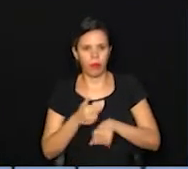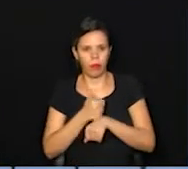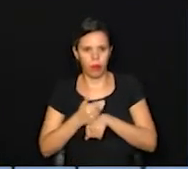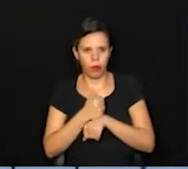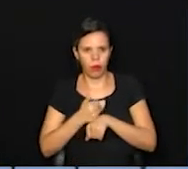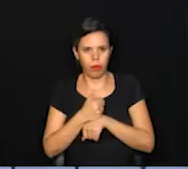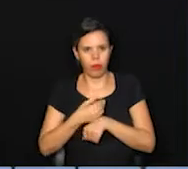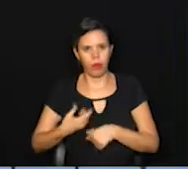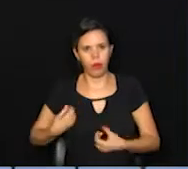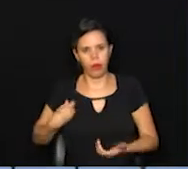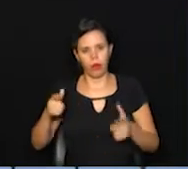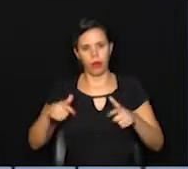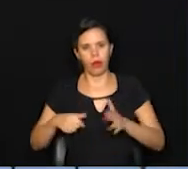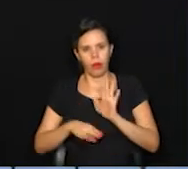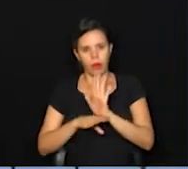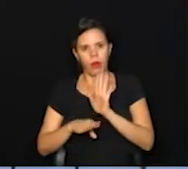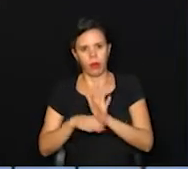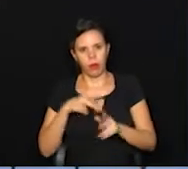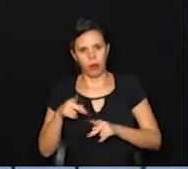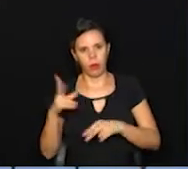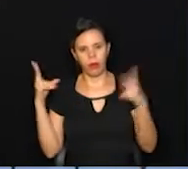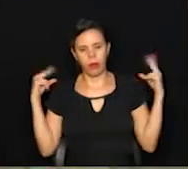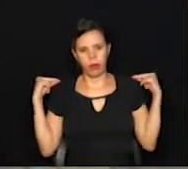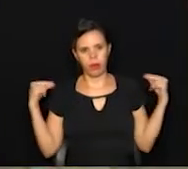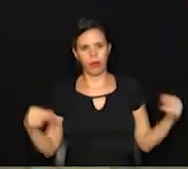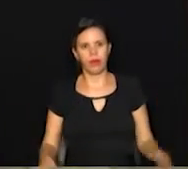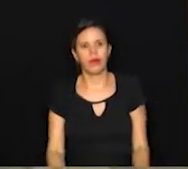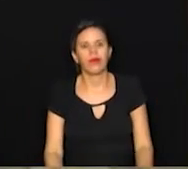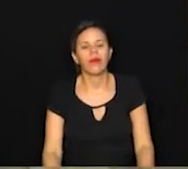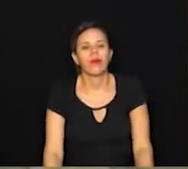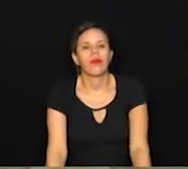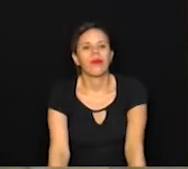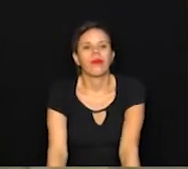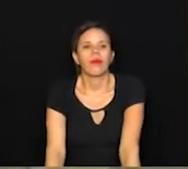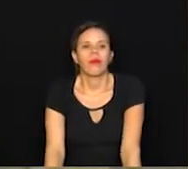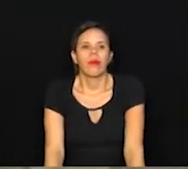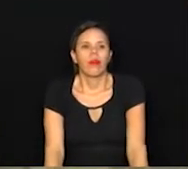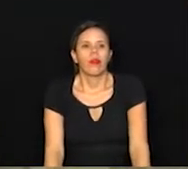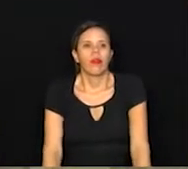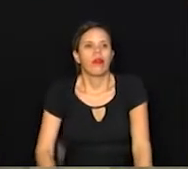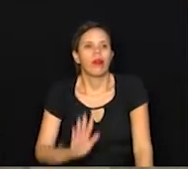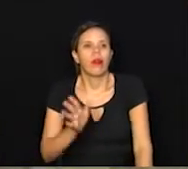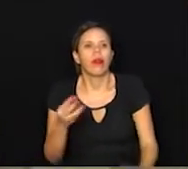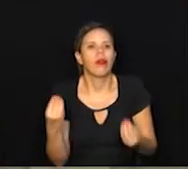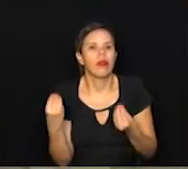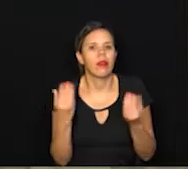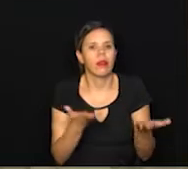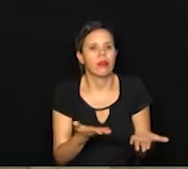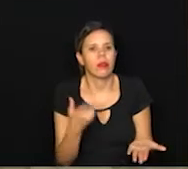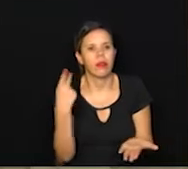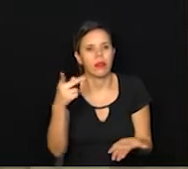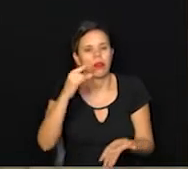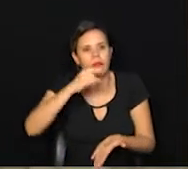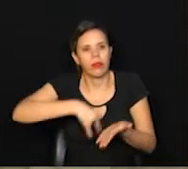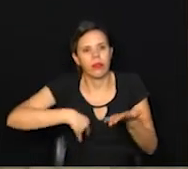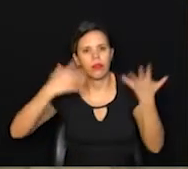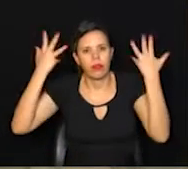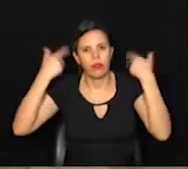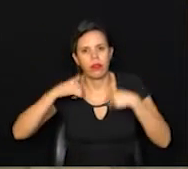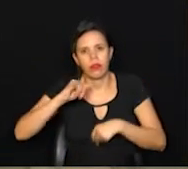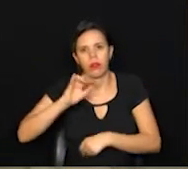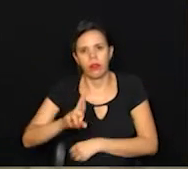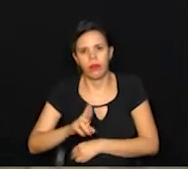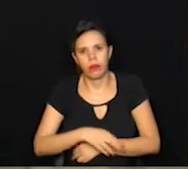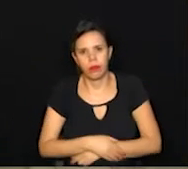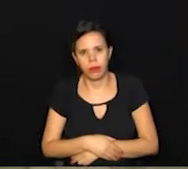Indec estarão no local para orientar os motoristas. Agora, Mina Abreu, você já entregou a sua declaração do imposto de